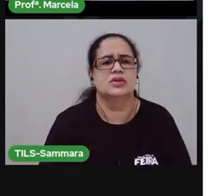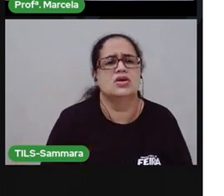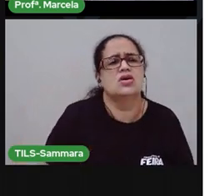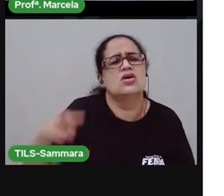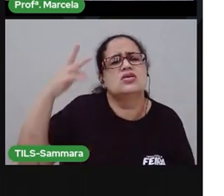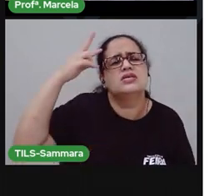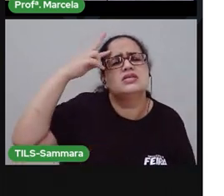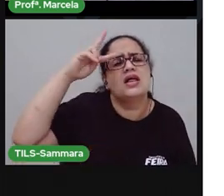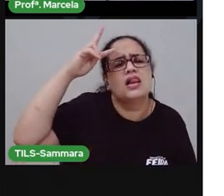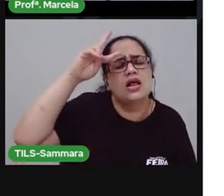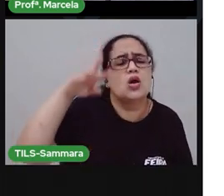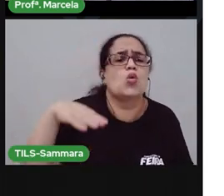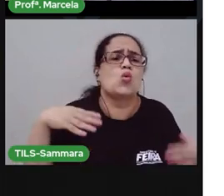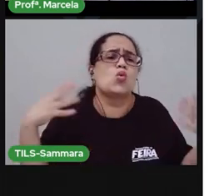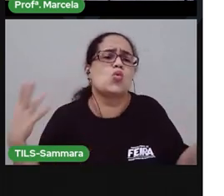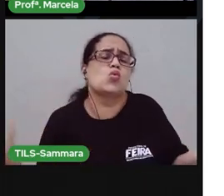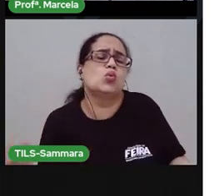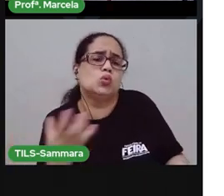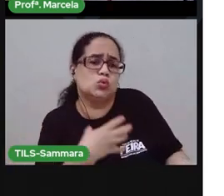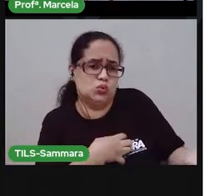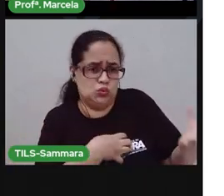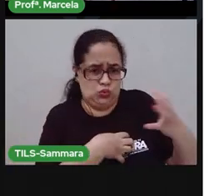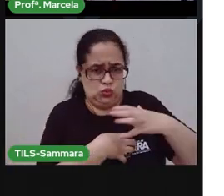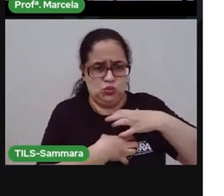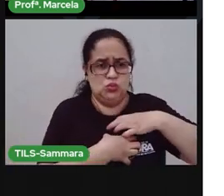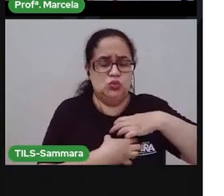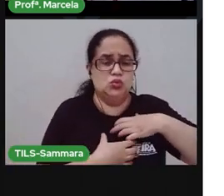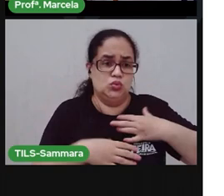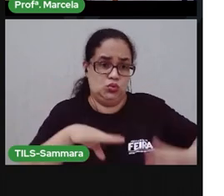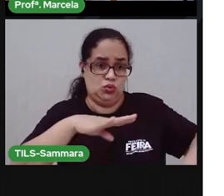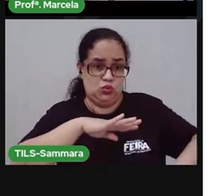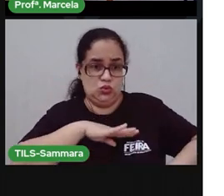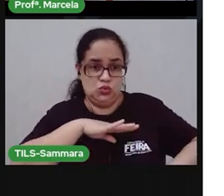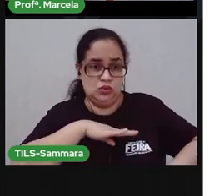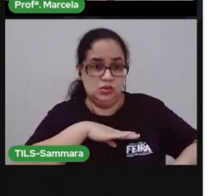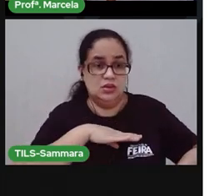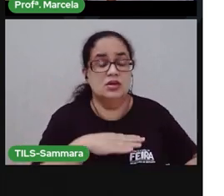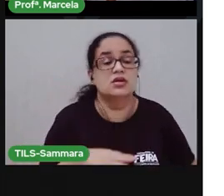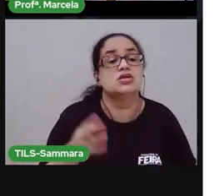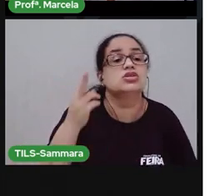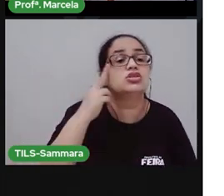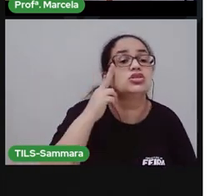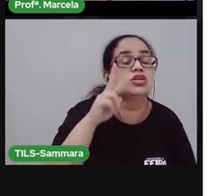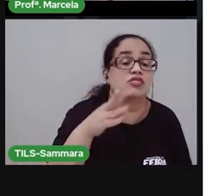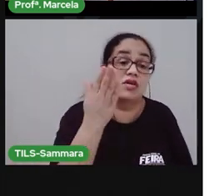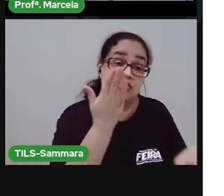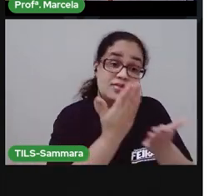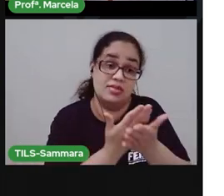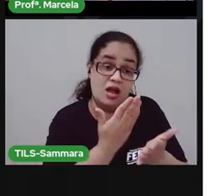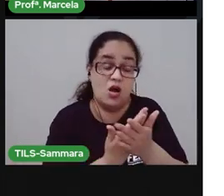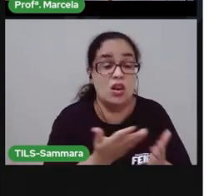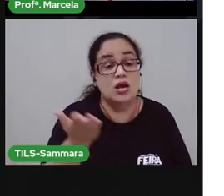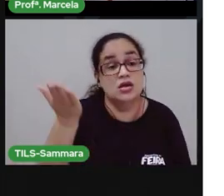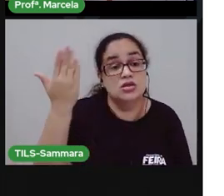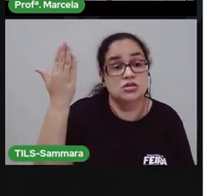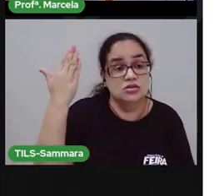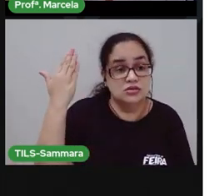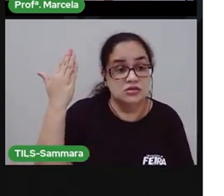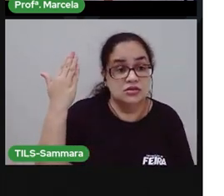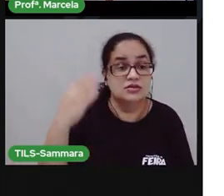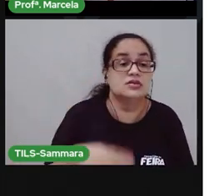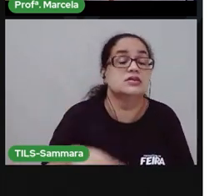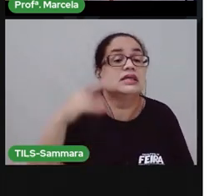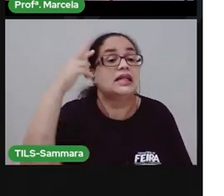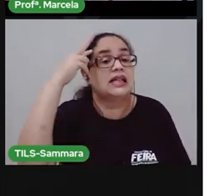Lembra quais são os sentidos do corpo humano? A gente já viu nas aulas anteriores. Quero ver se você ainda